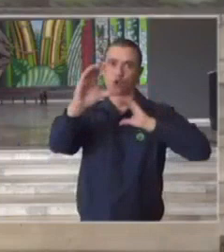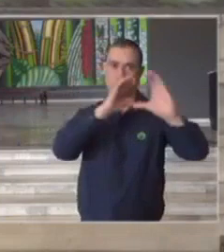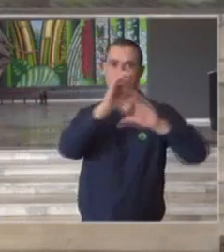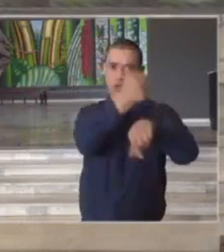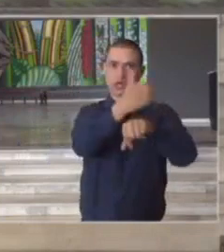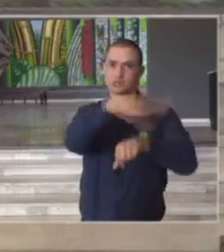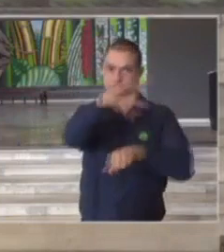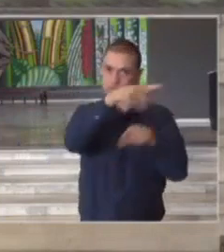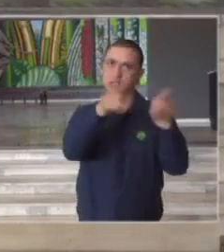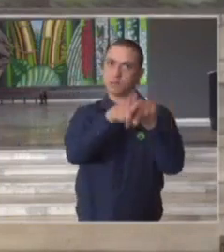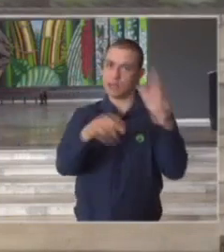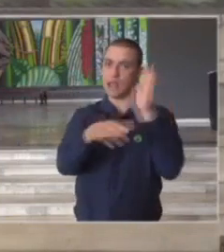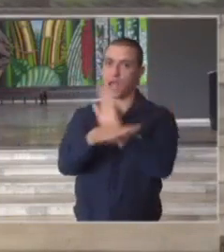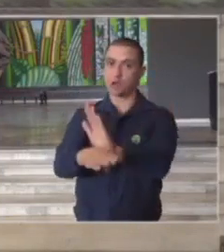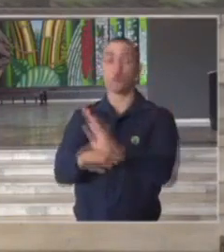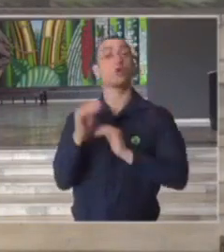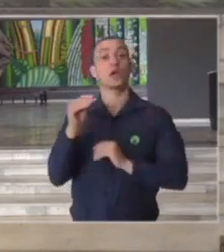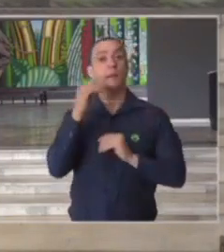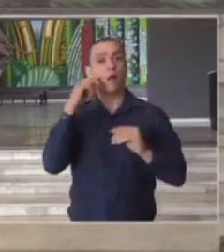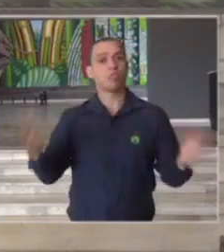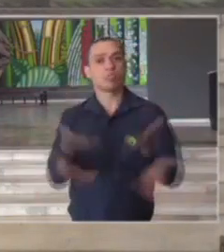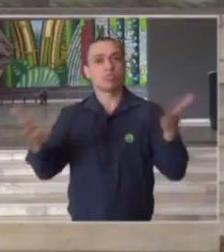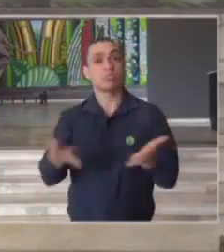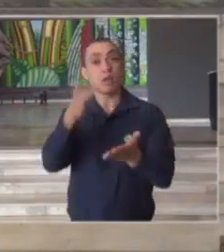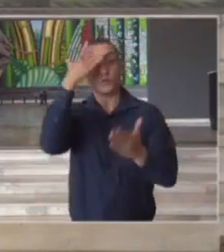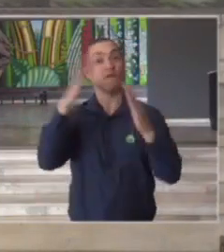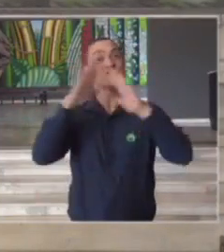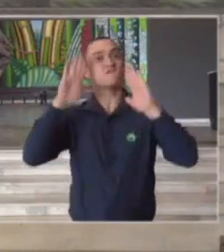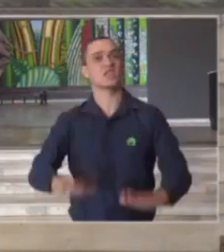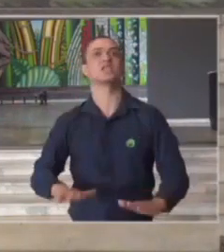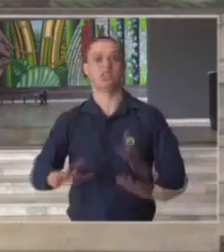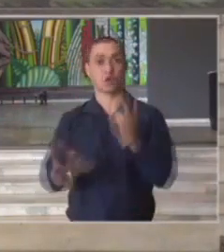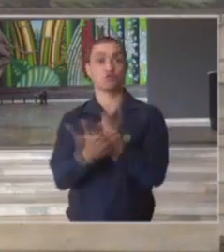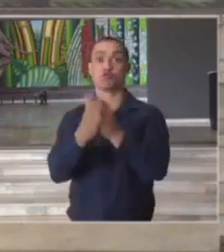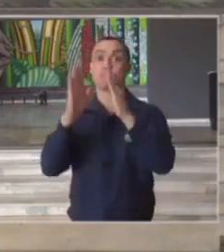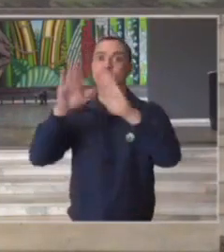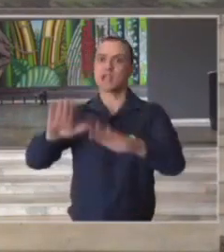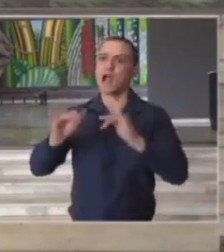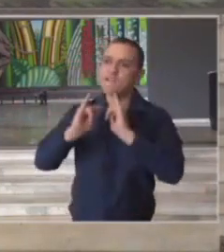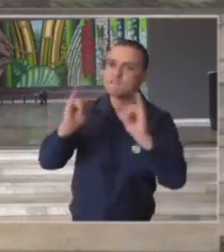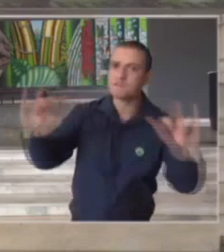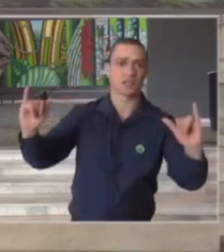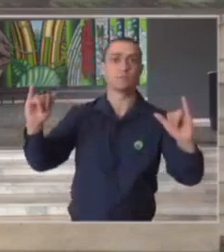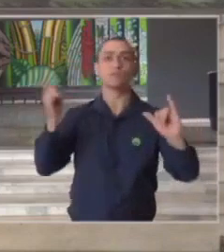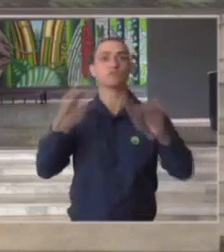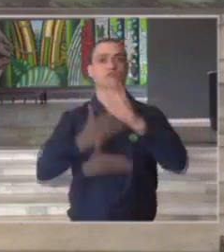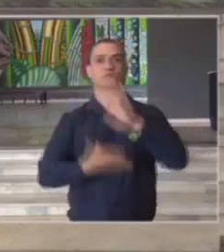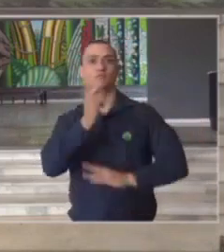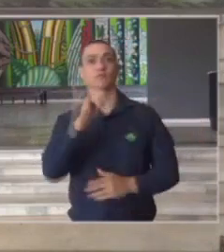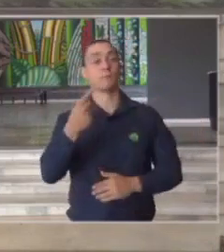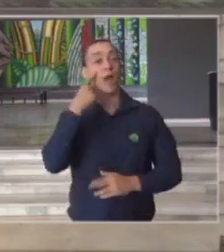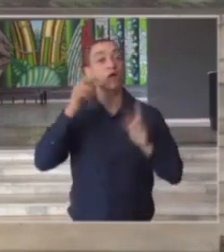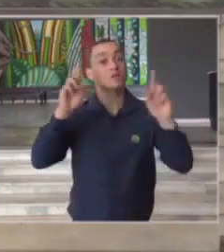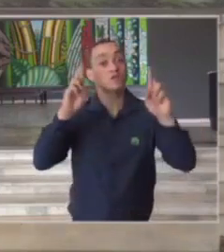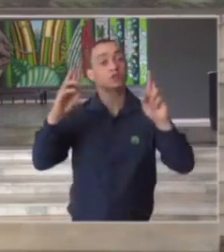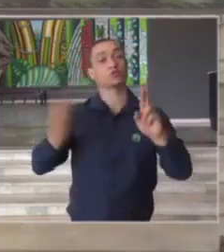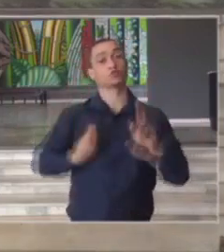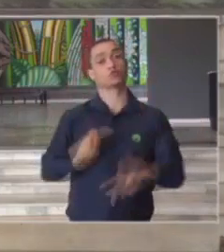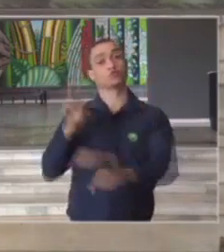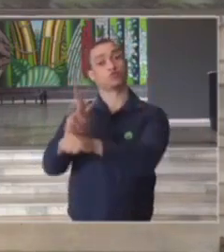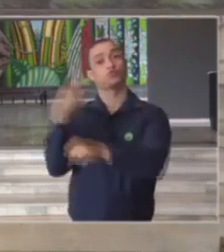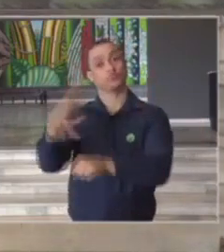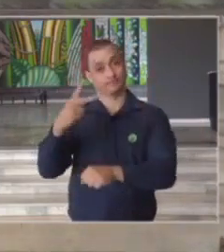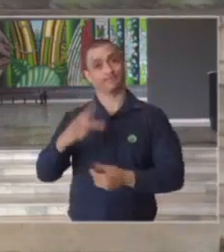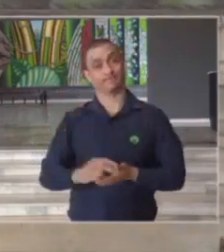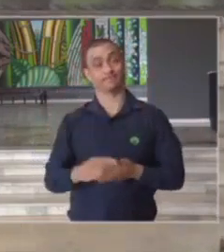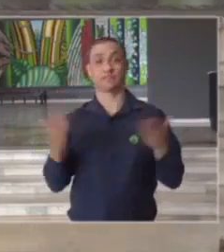é bom registrar para estimular as pessoas a continuarem no isolamento social para preservarem as suas